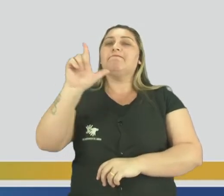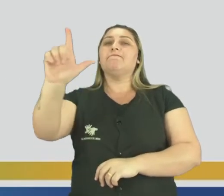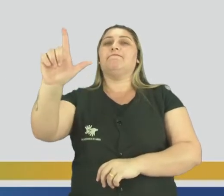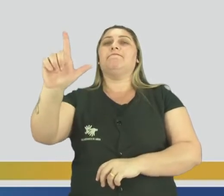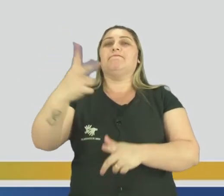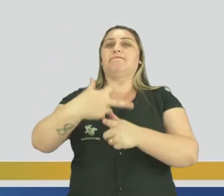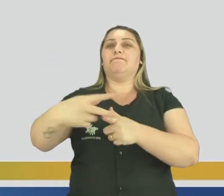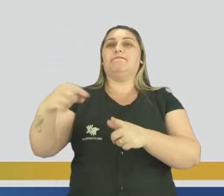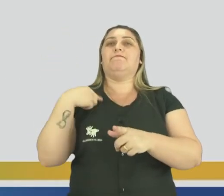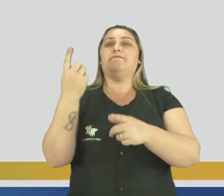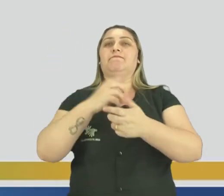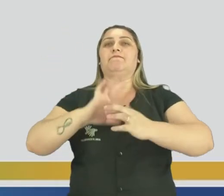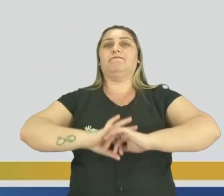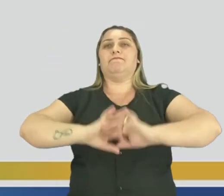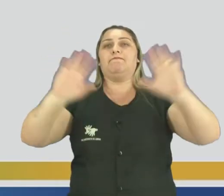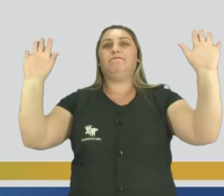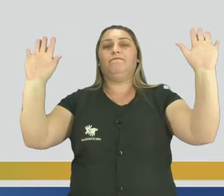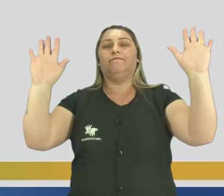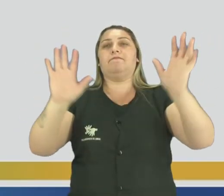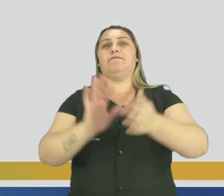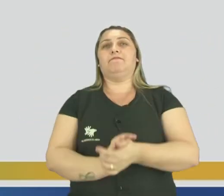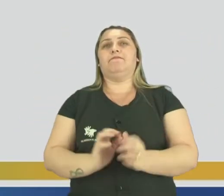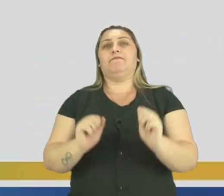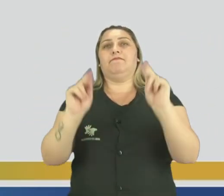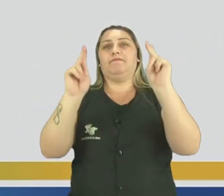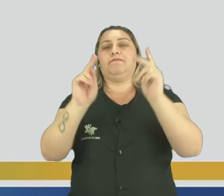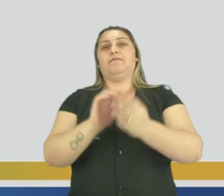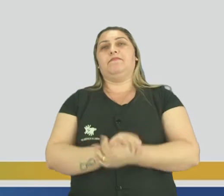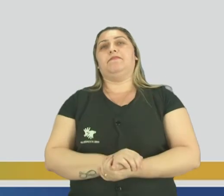nossa independência, ok?